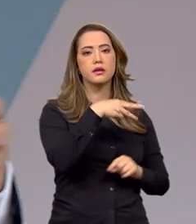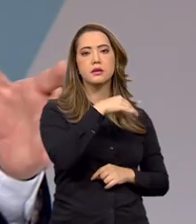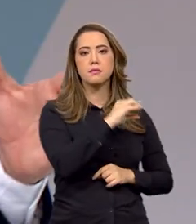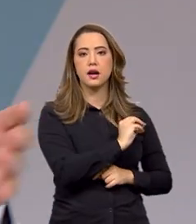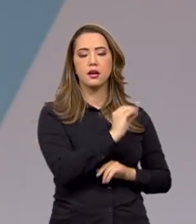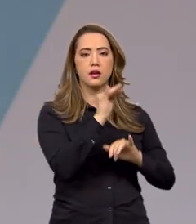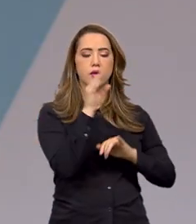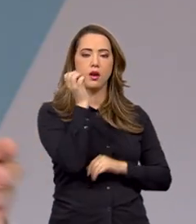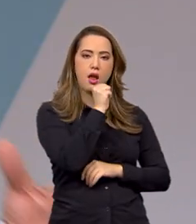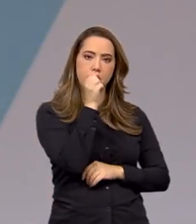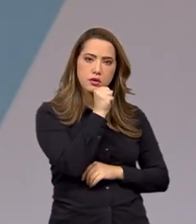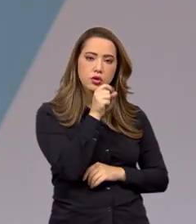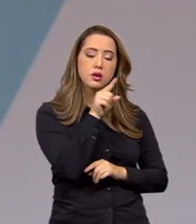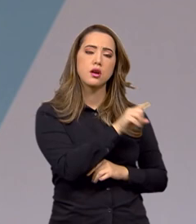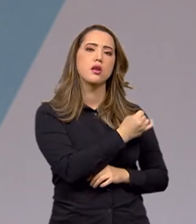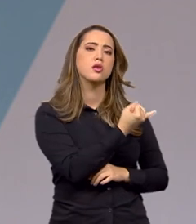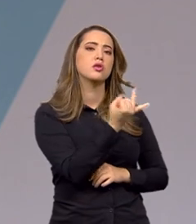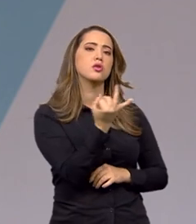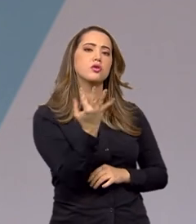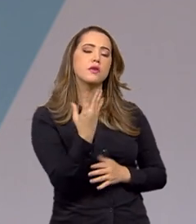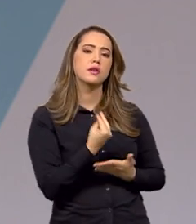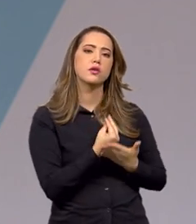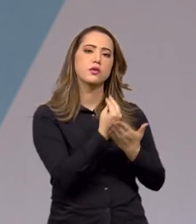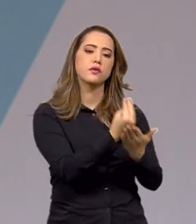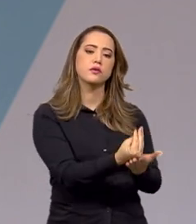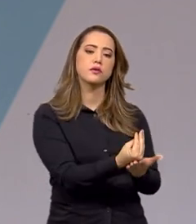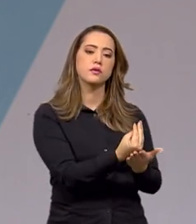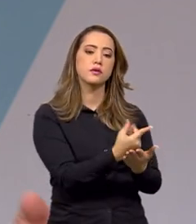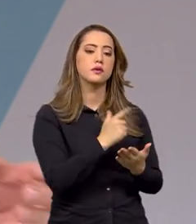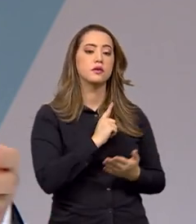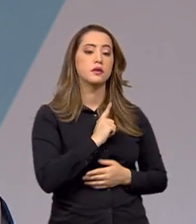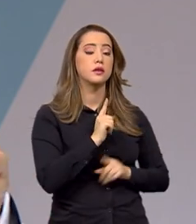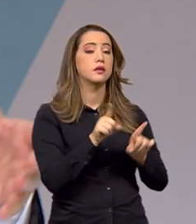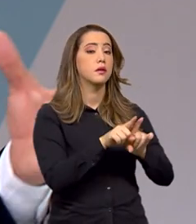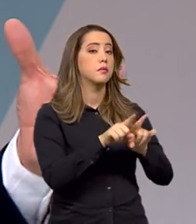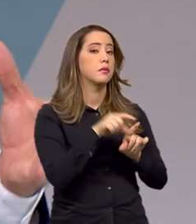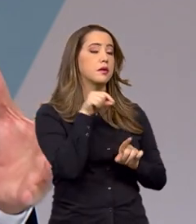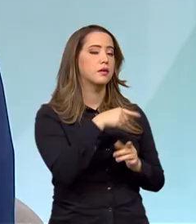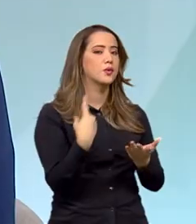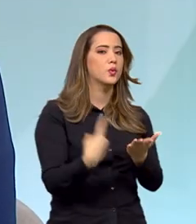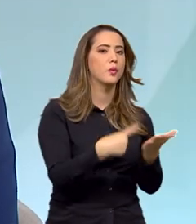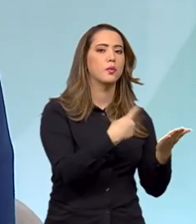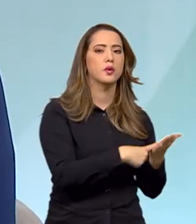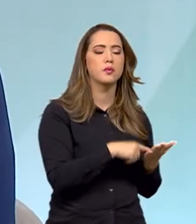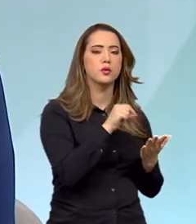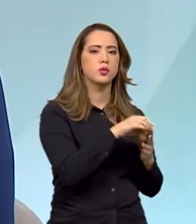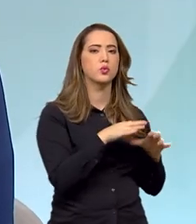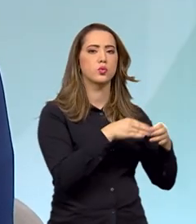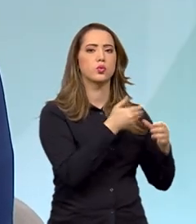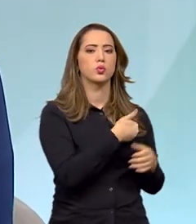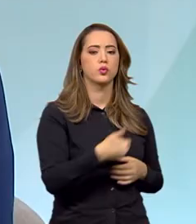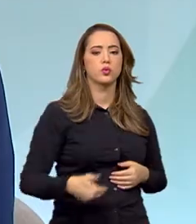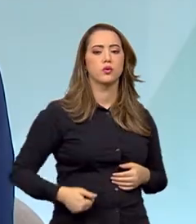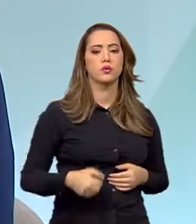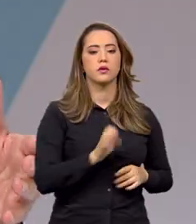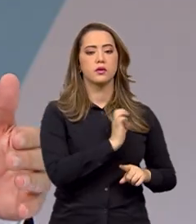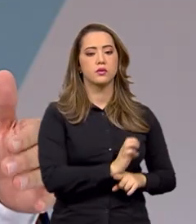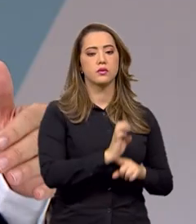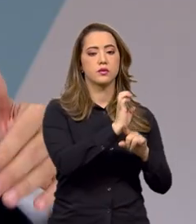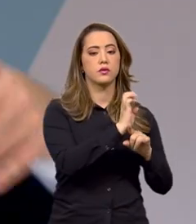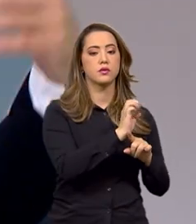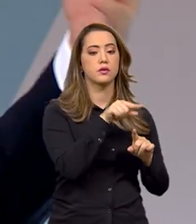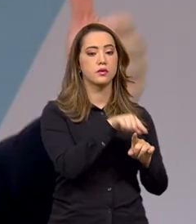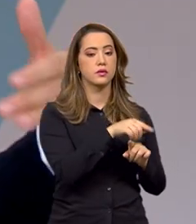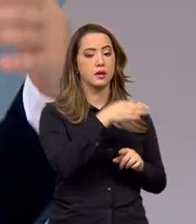dentre essas inúmeras entregas, houve também esse pacto com os governos estaduais para